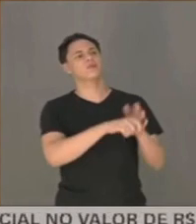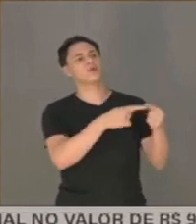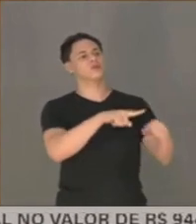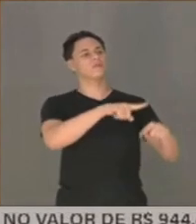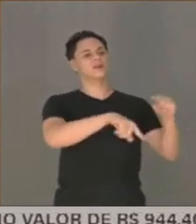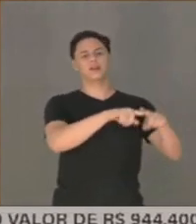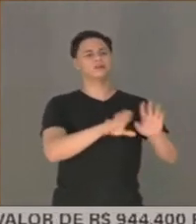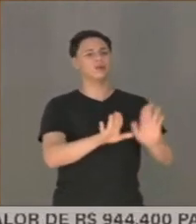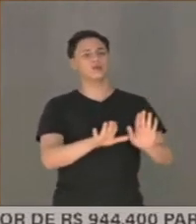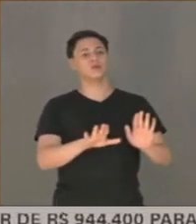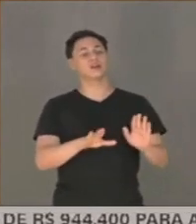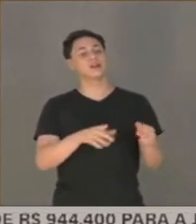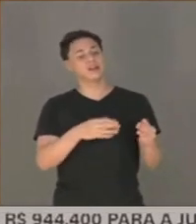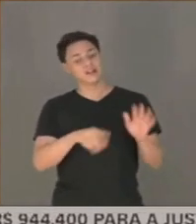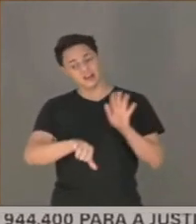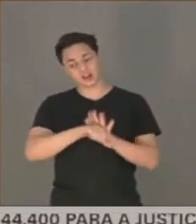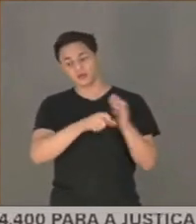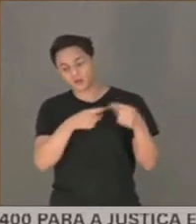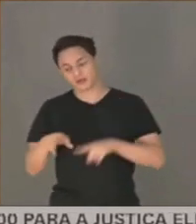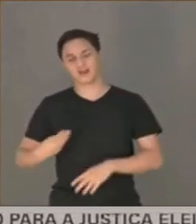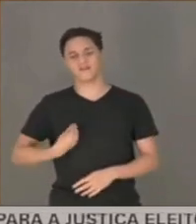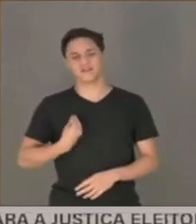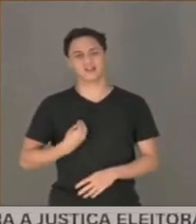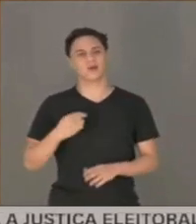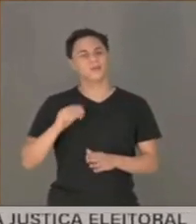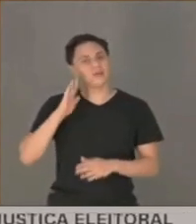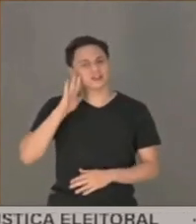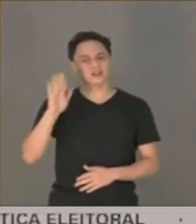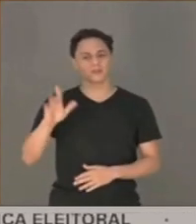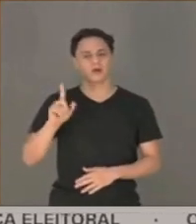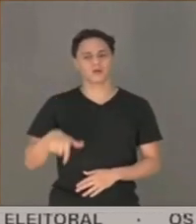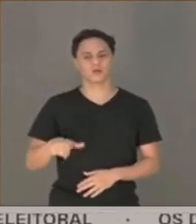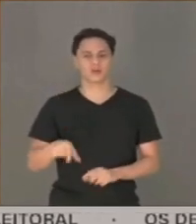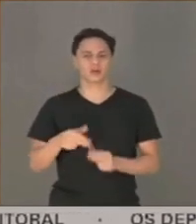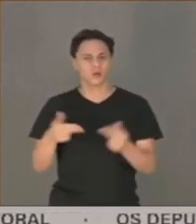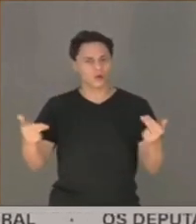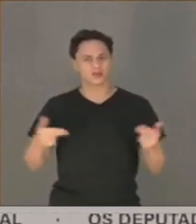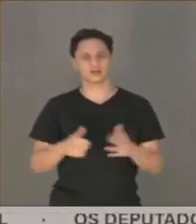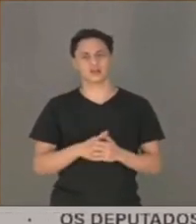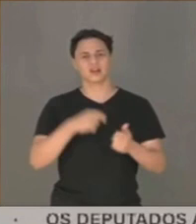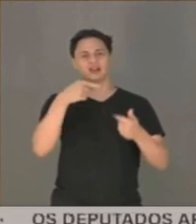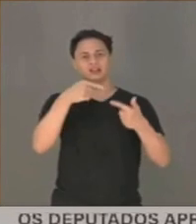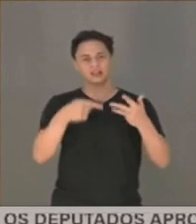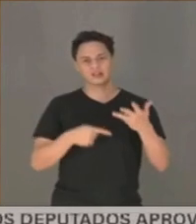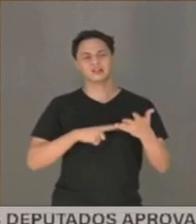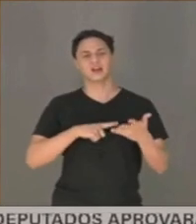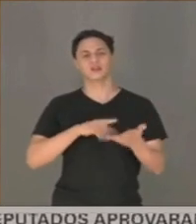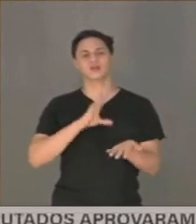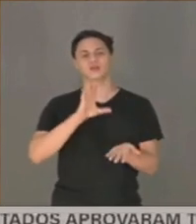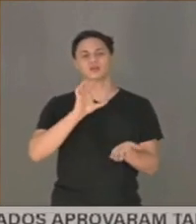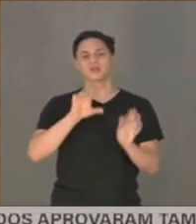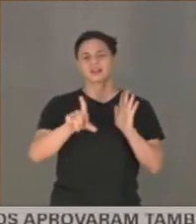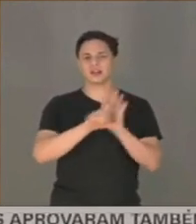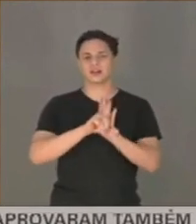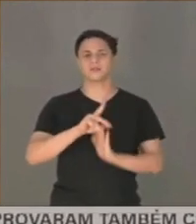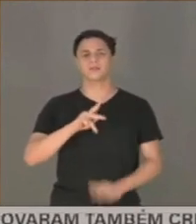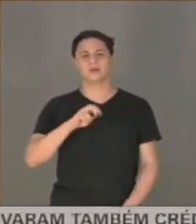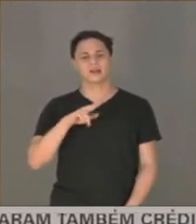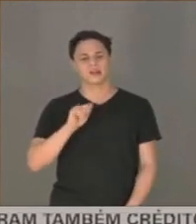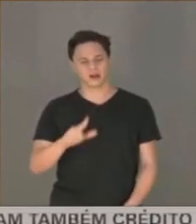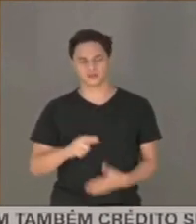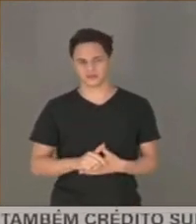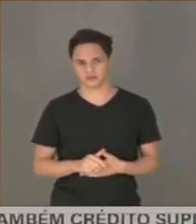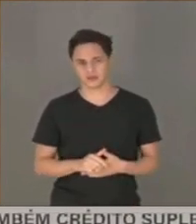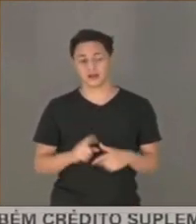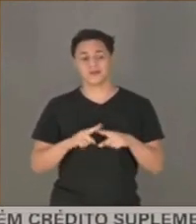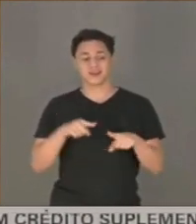os crimes contra a vida. Homicídio, induzimento, instigação, auxílio ao suicídio, infanticídio e aborto. Mas é preciso que essa CPI dê uma